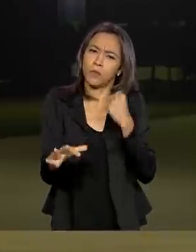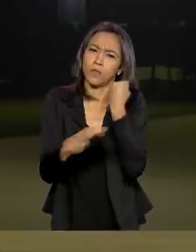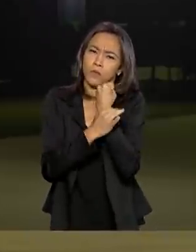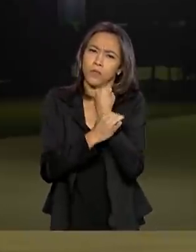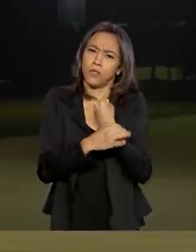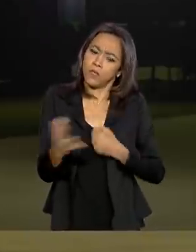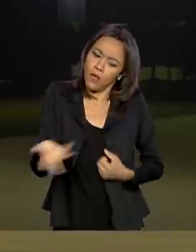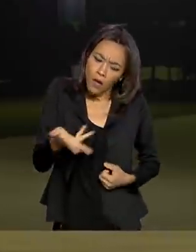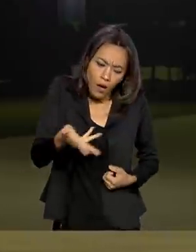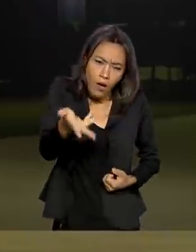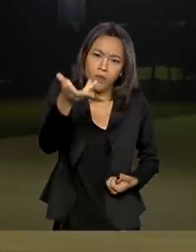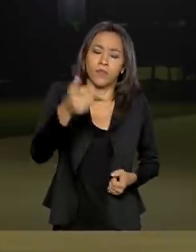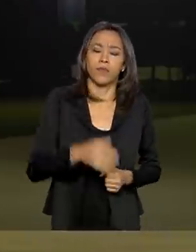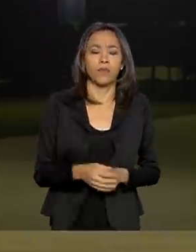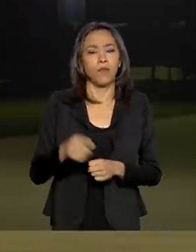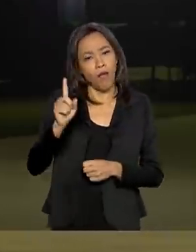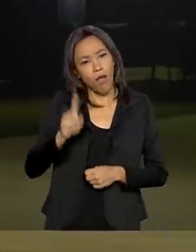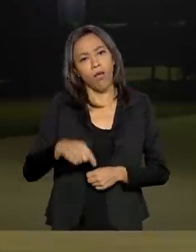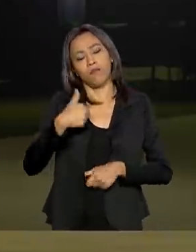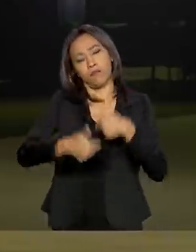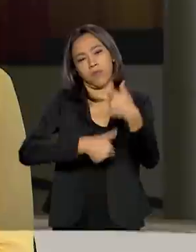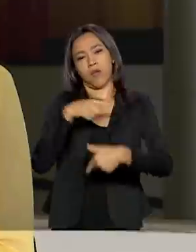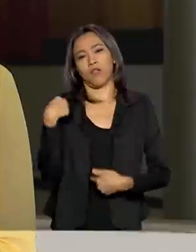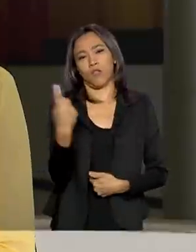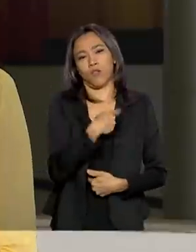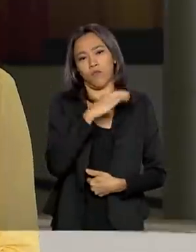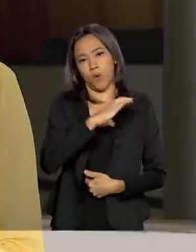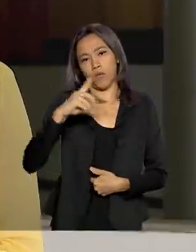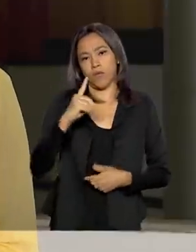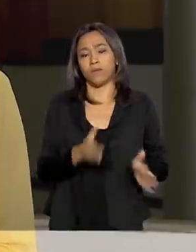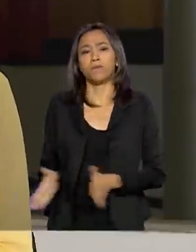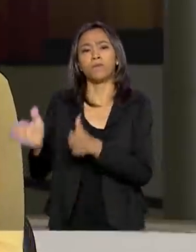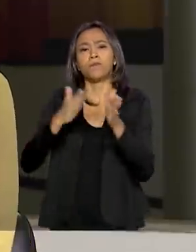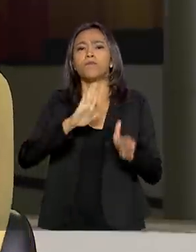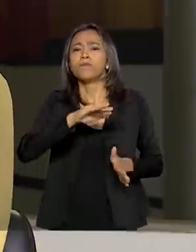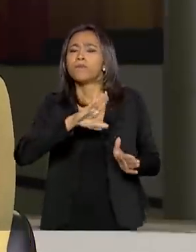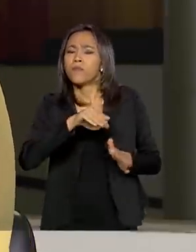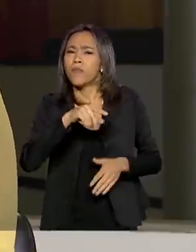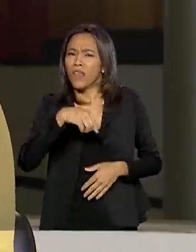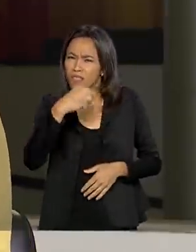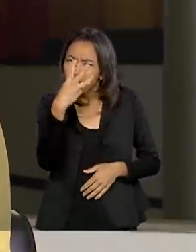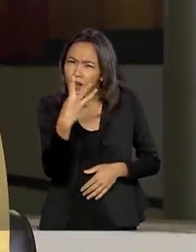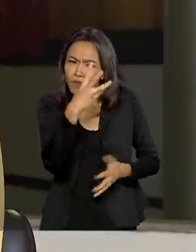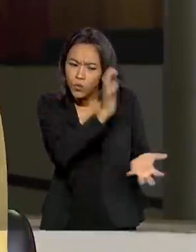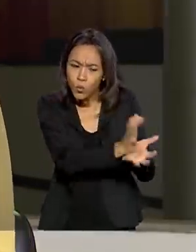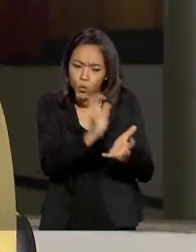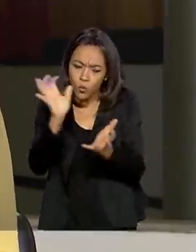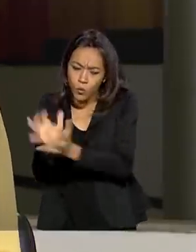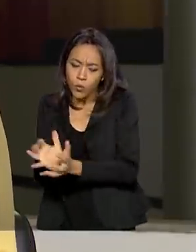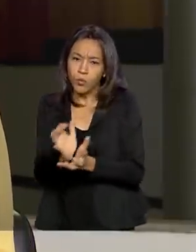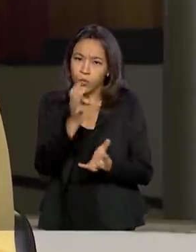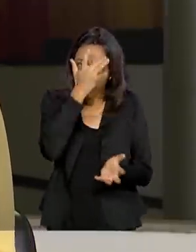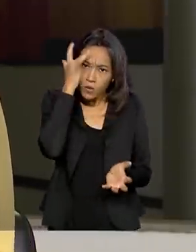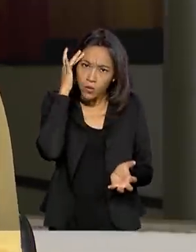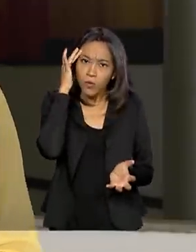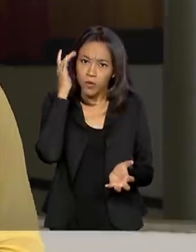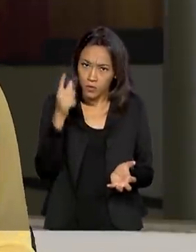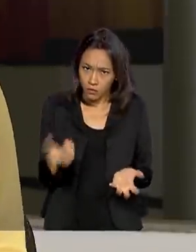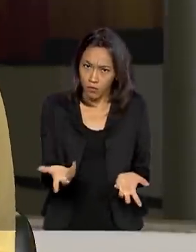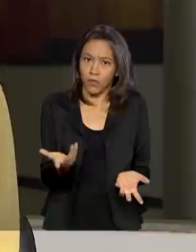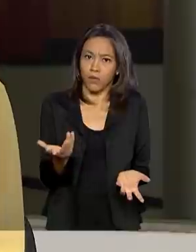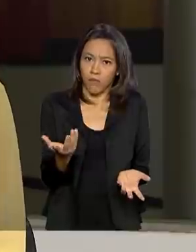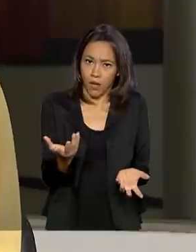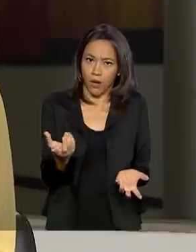agilidade. E esse é o trabalho que a gente vem coordenar. O senhor já citou que são três grandes grupos de pessoas que foram divididas